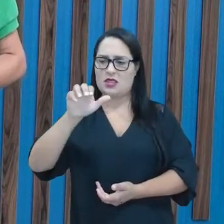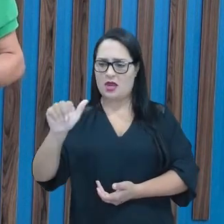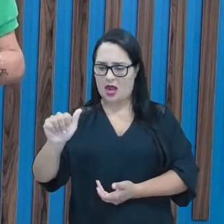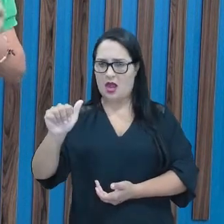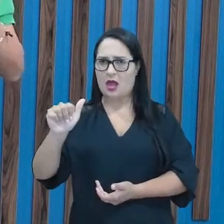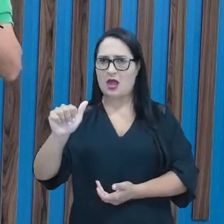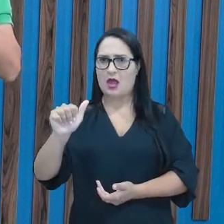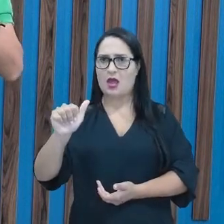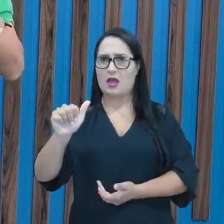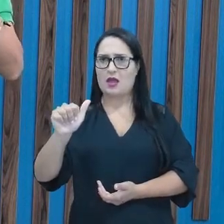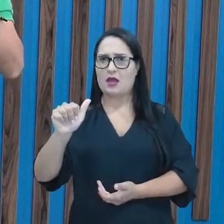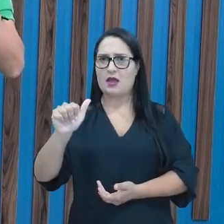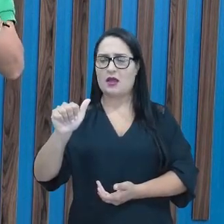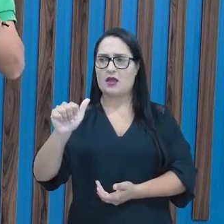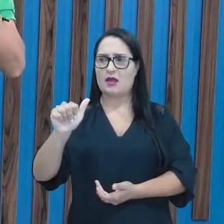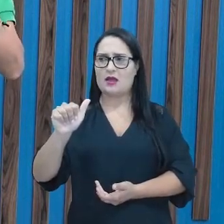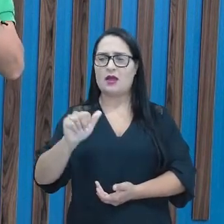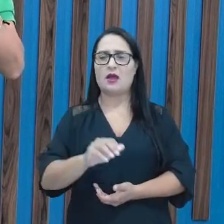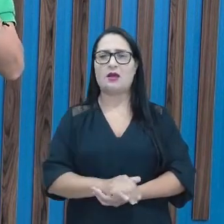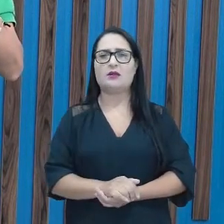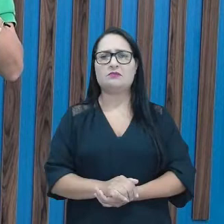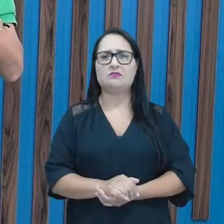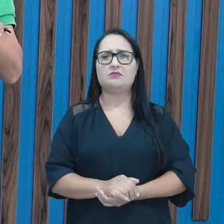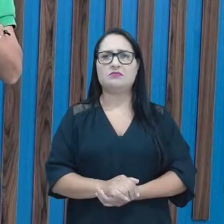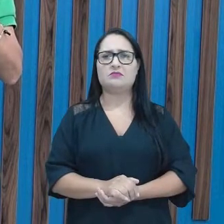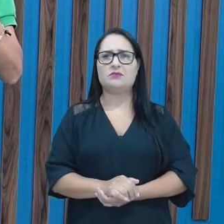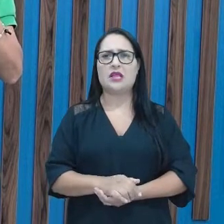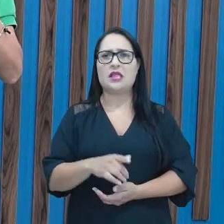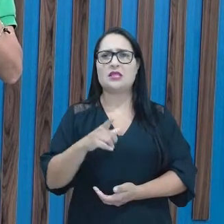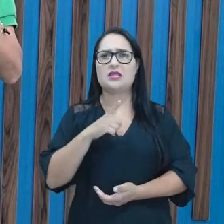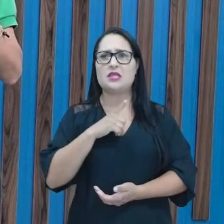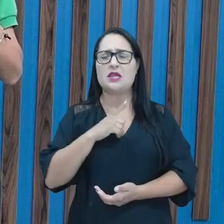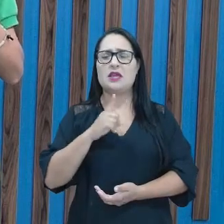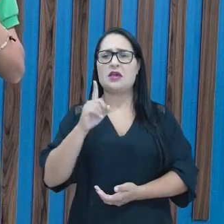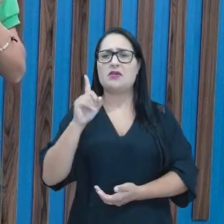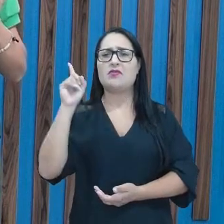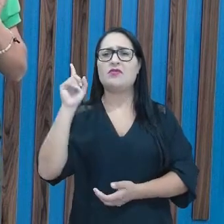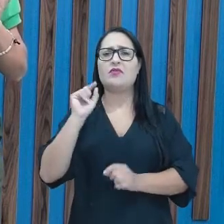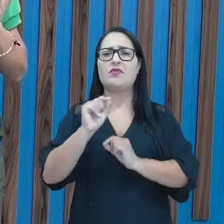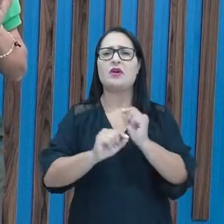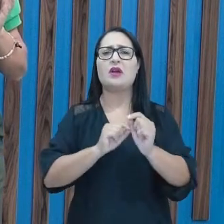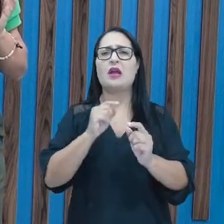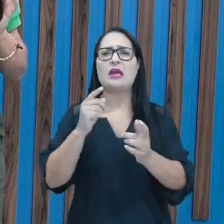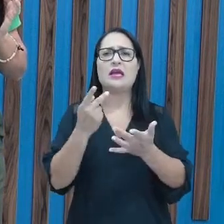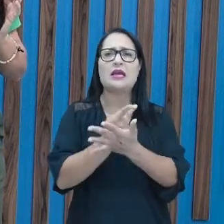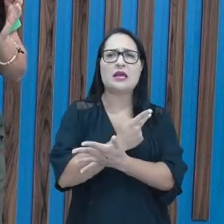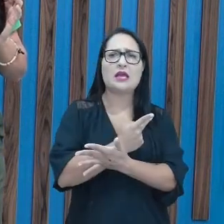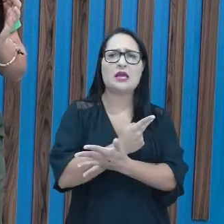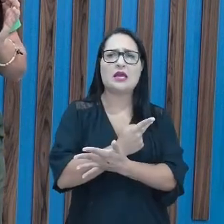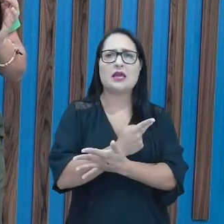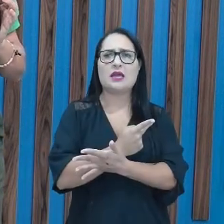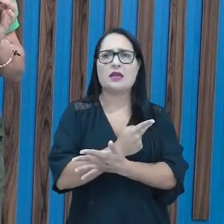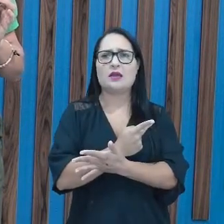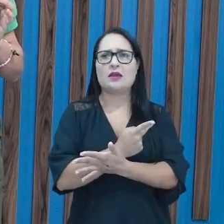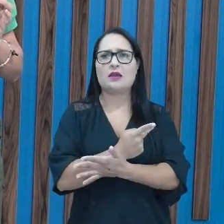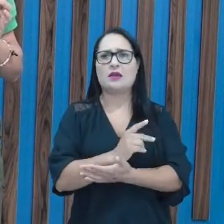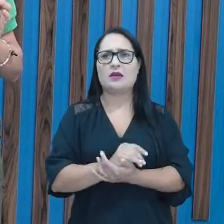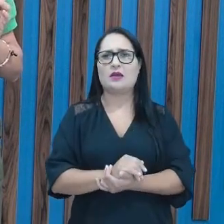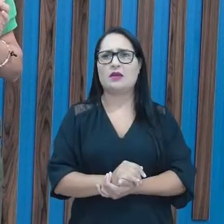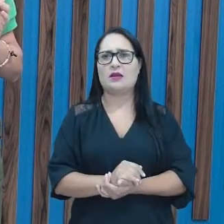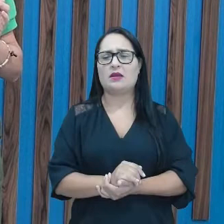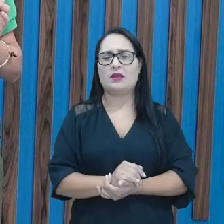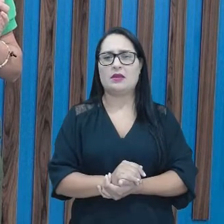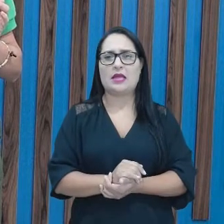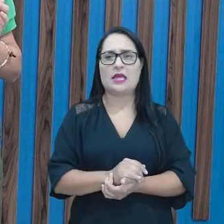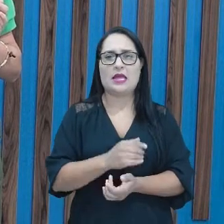houve um errinho na hora de destacar o encontro